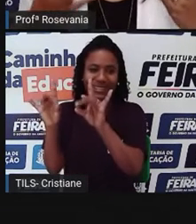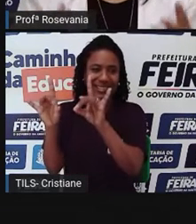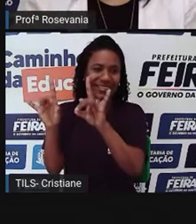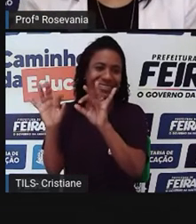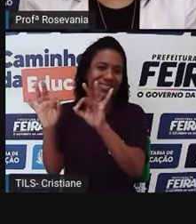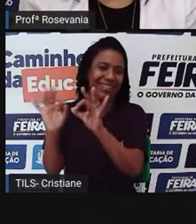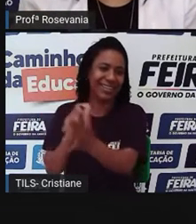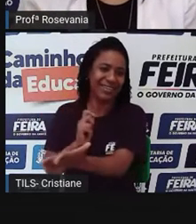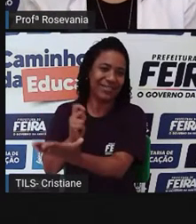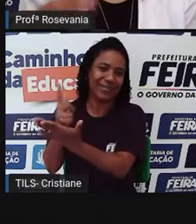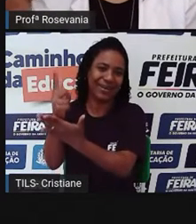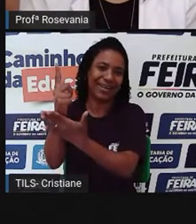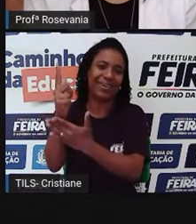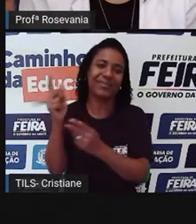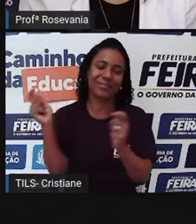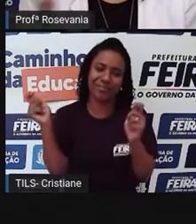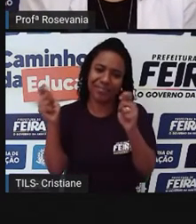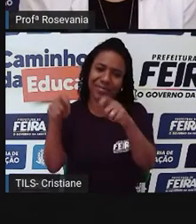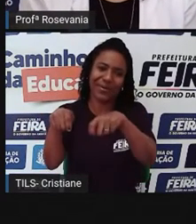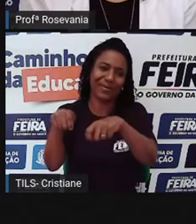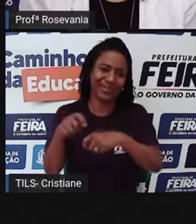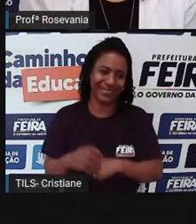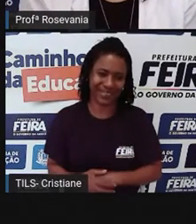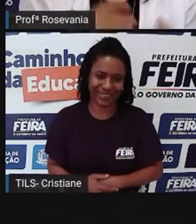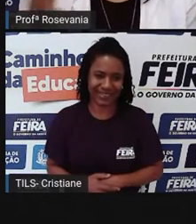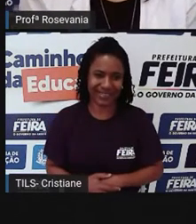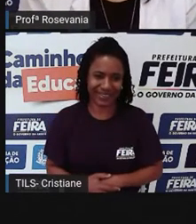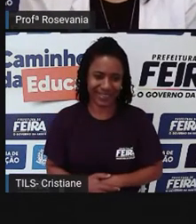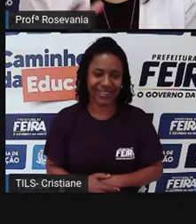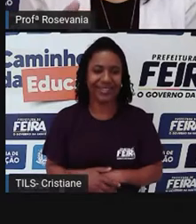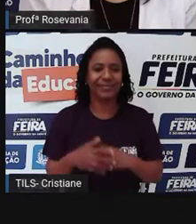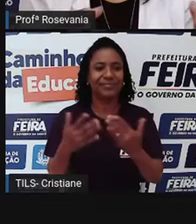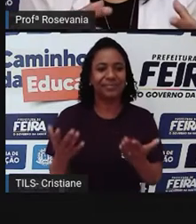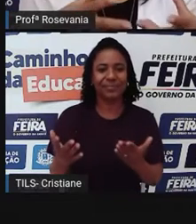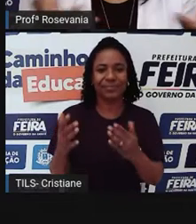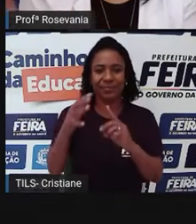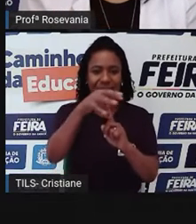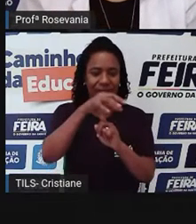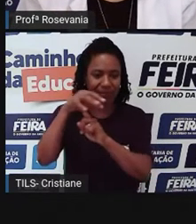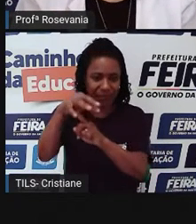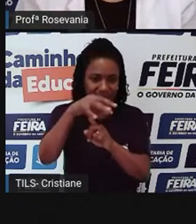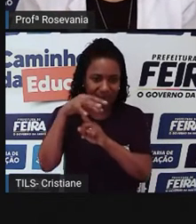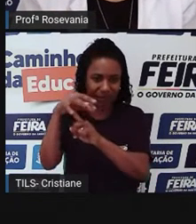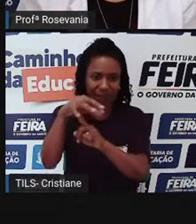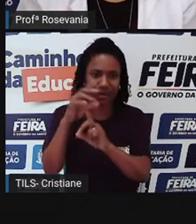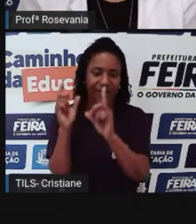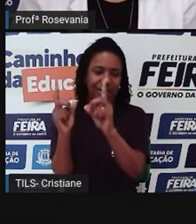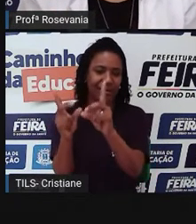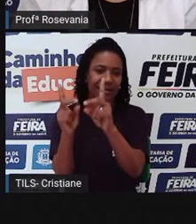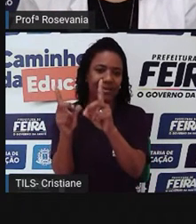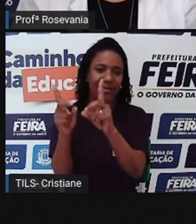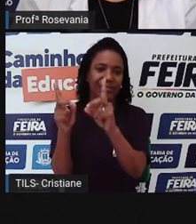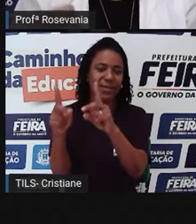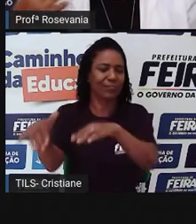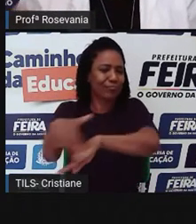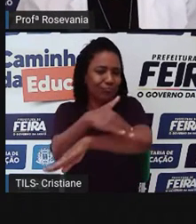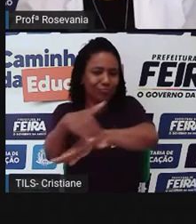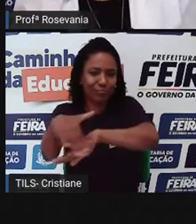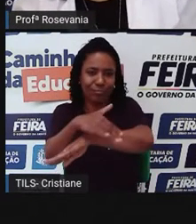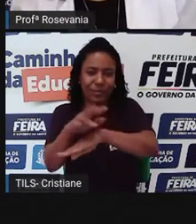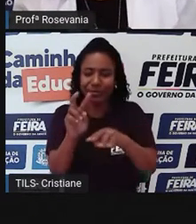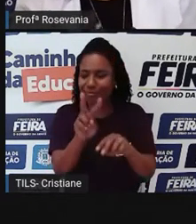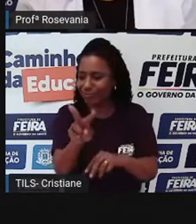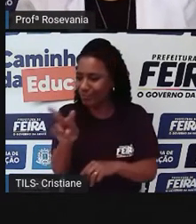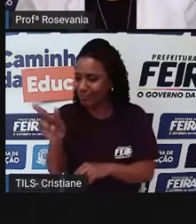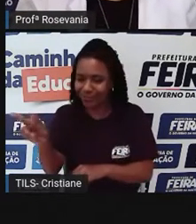o produto fresquinho, que veio exatamente para você comercializar naquele dia, e aí